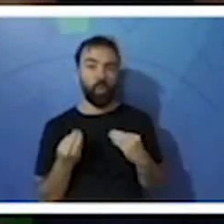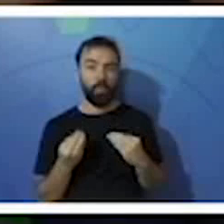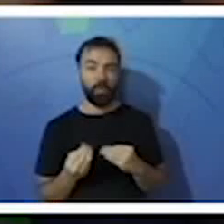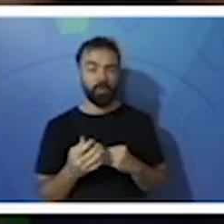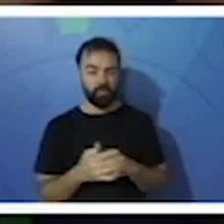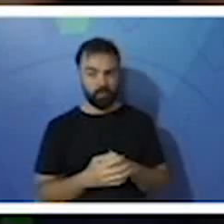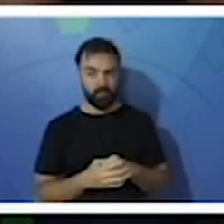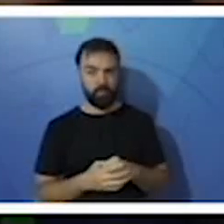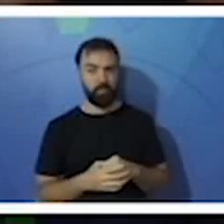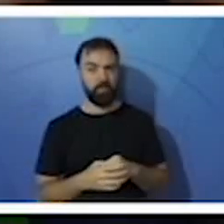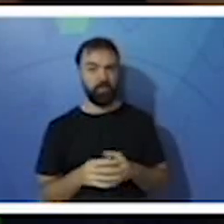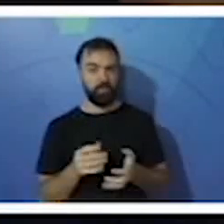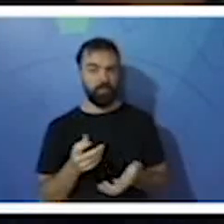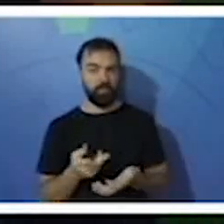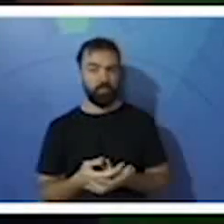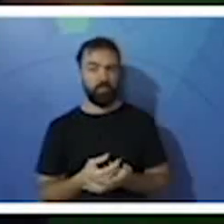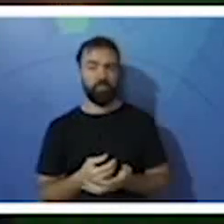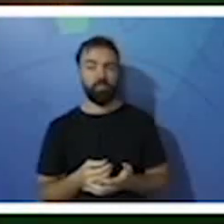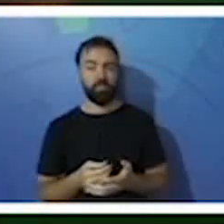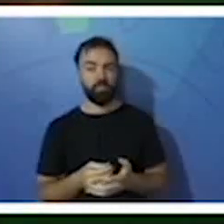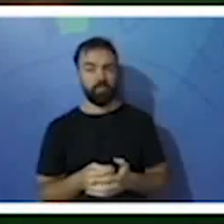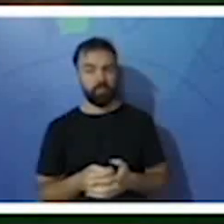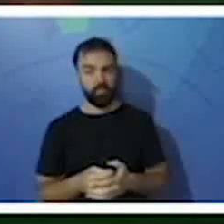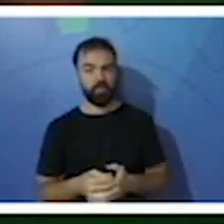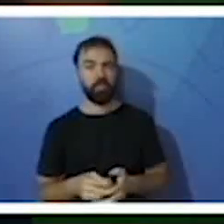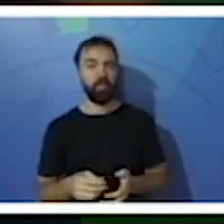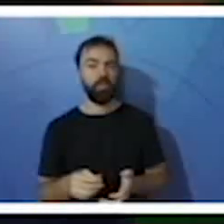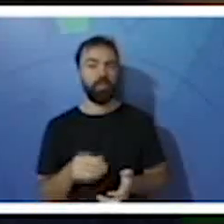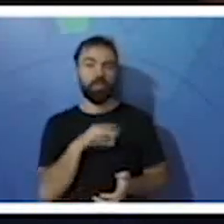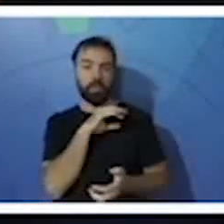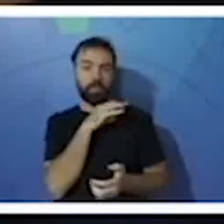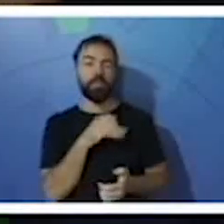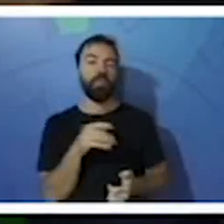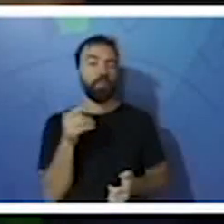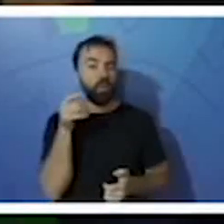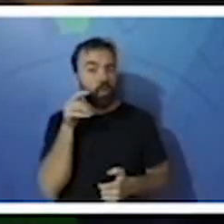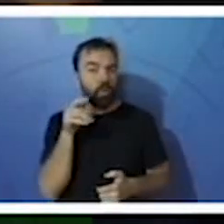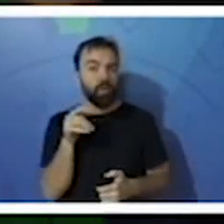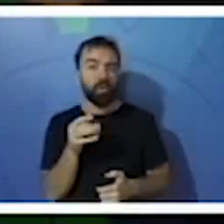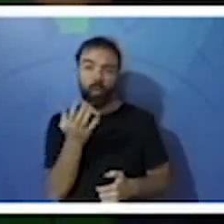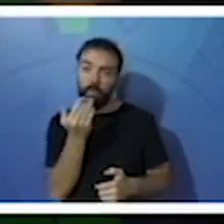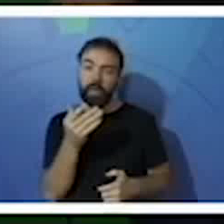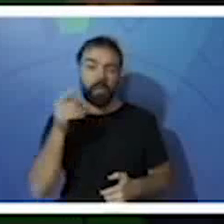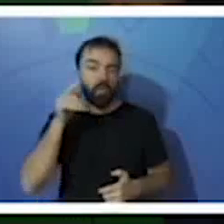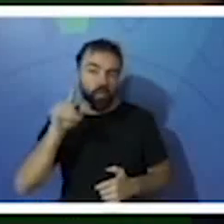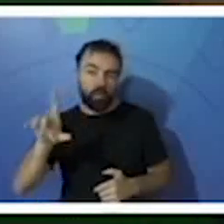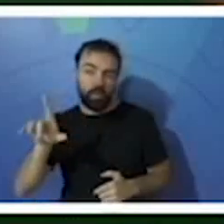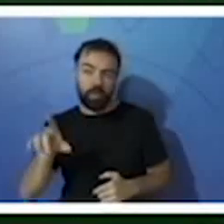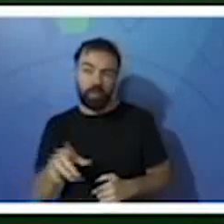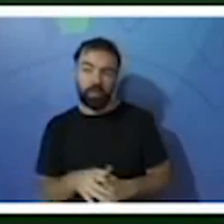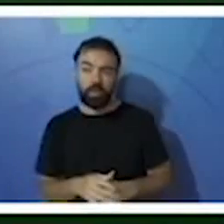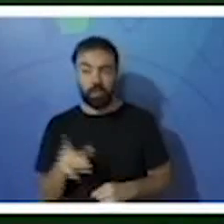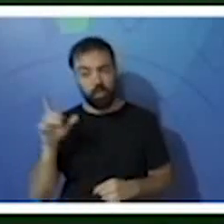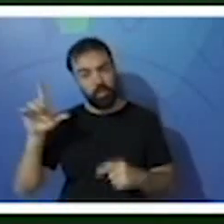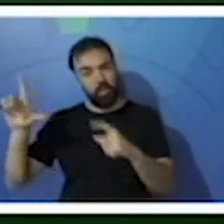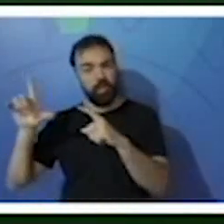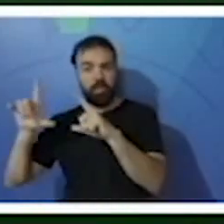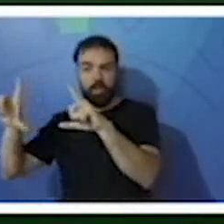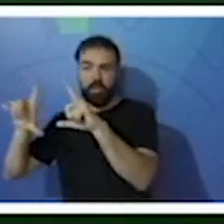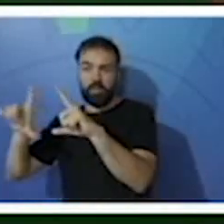esses animais fazem esse processo dentro da sua alimentação. Aqui, crianças, na